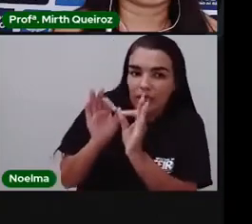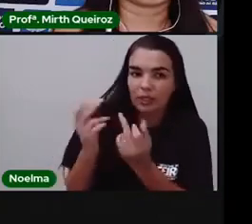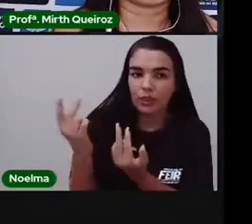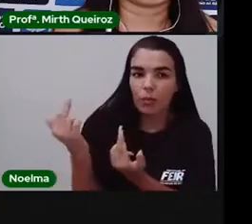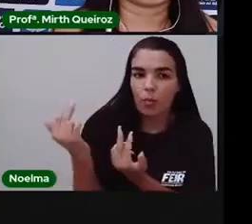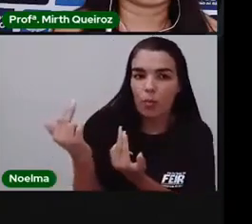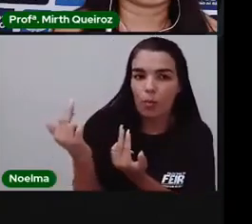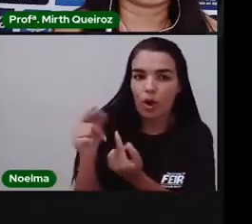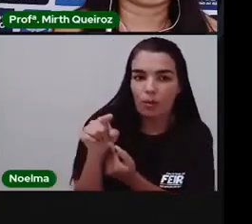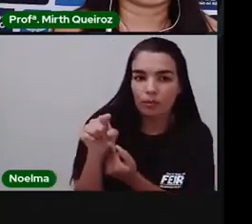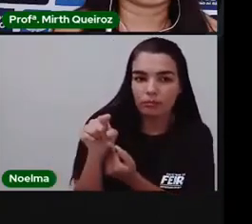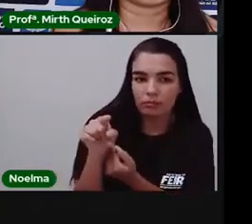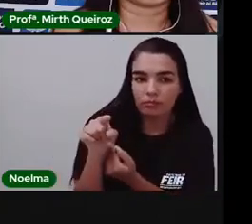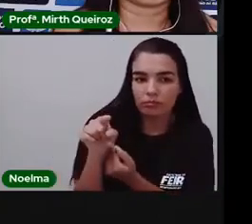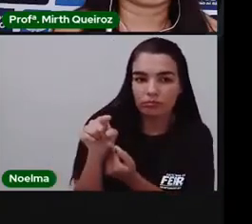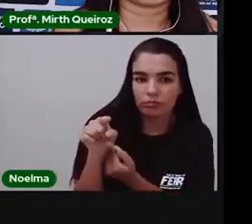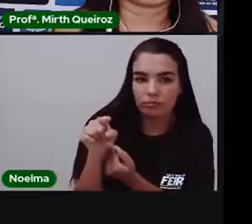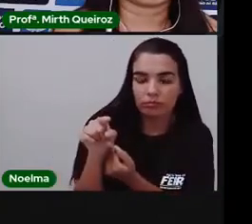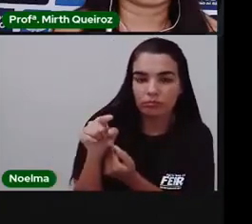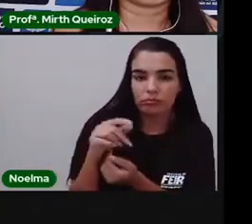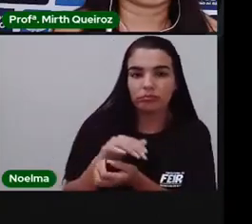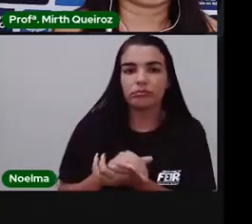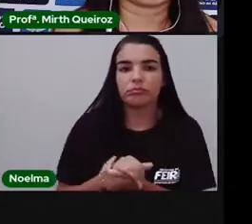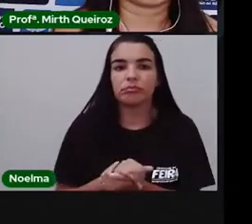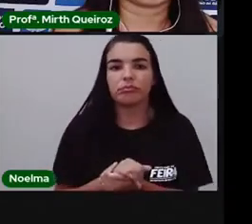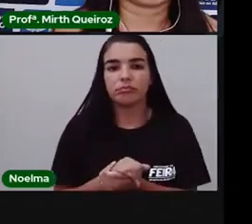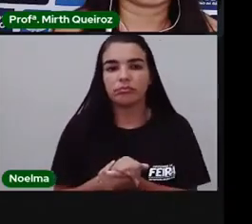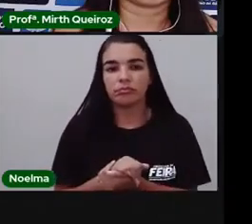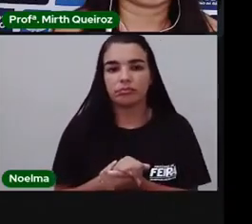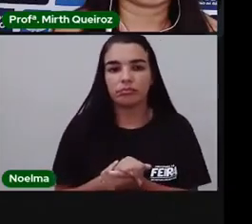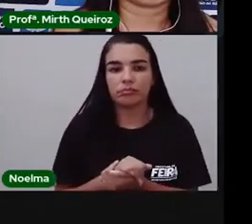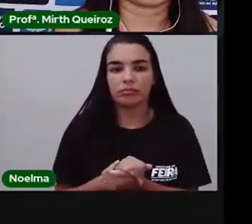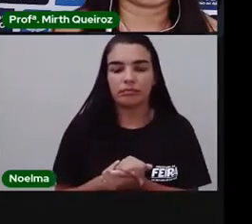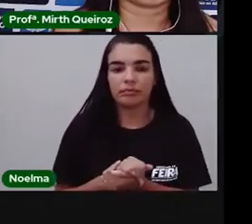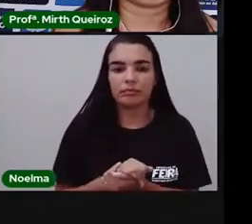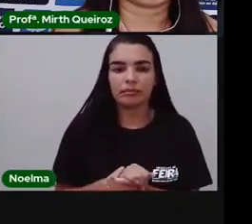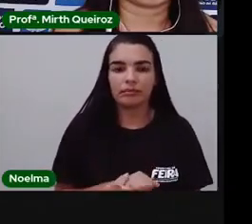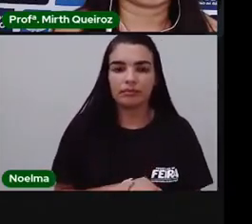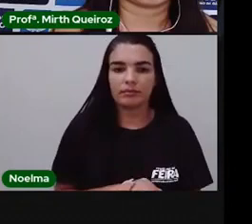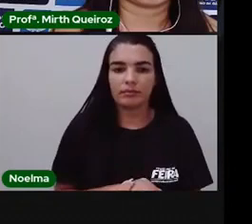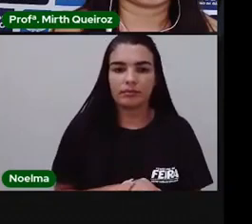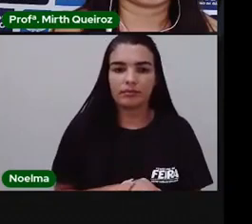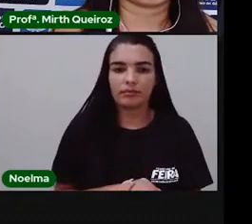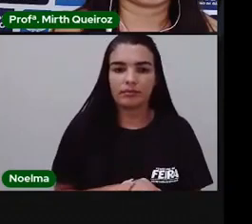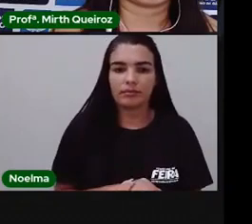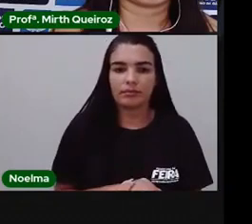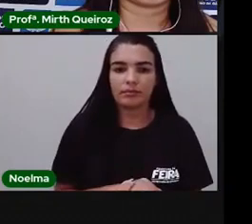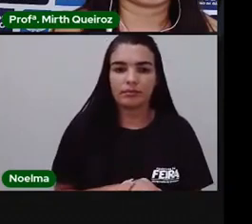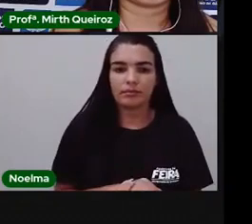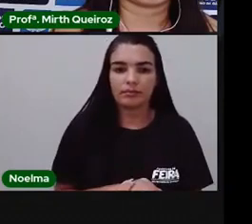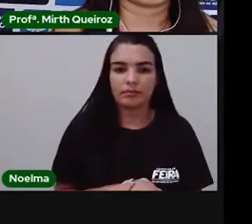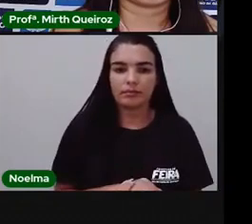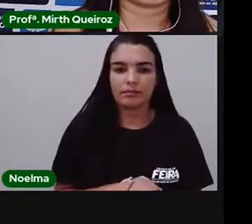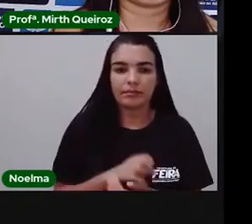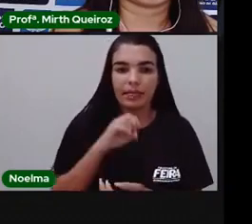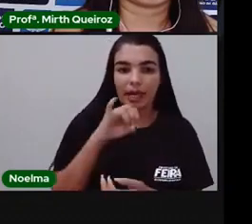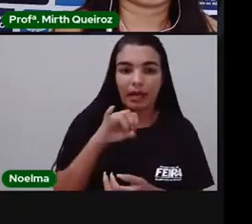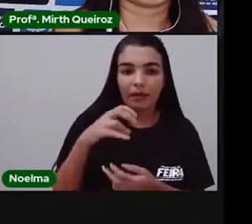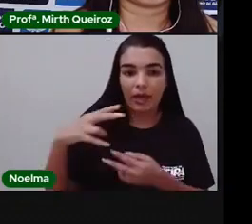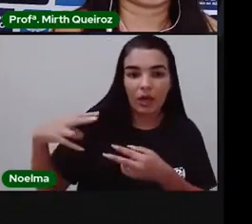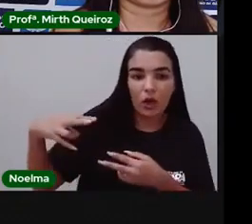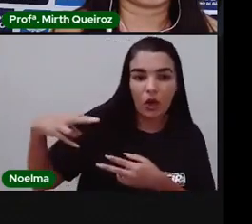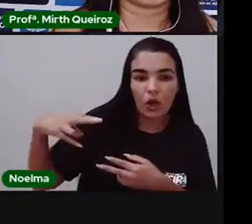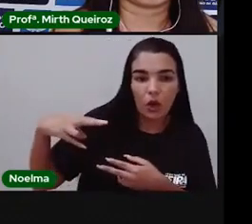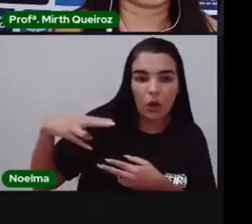Olha, assim, tá vendo? Quando vocês dobram a folha dessa forma, se você retirar essa parte aqui de